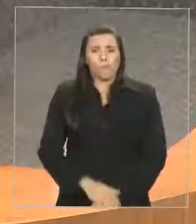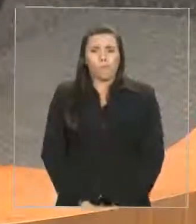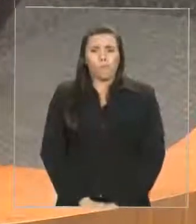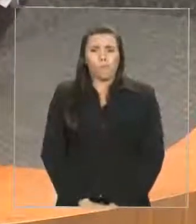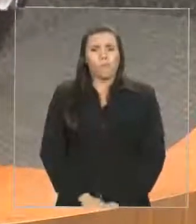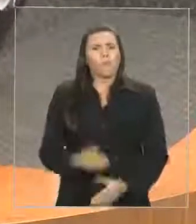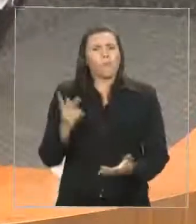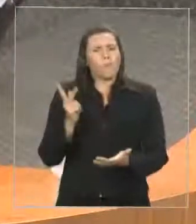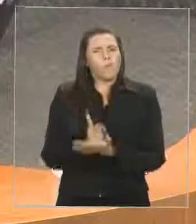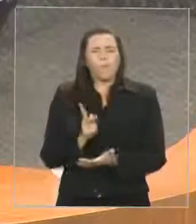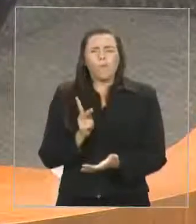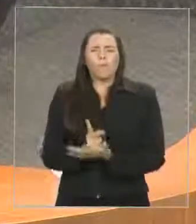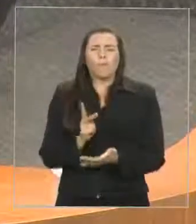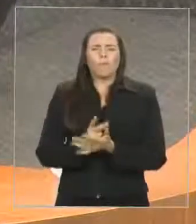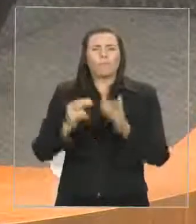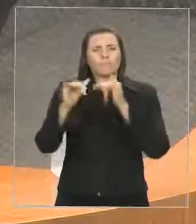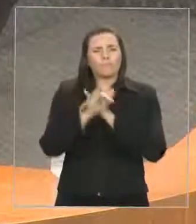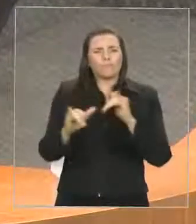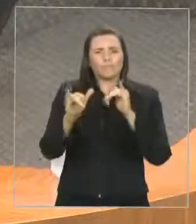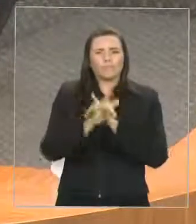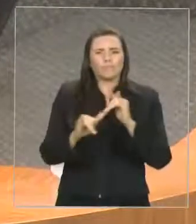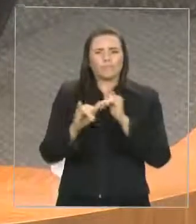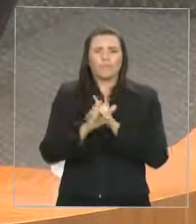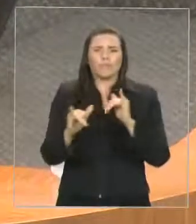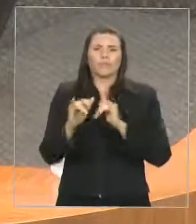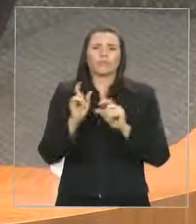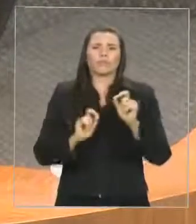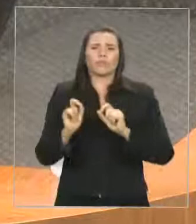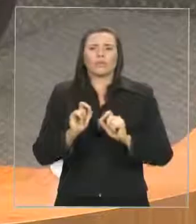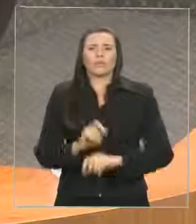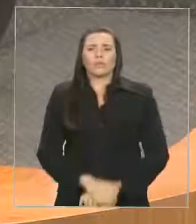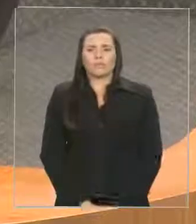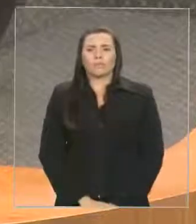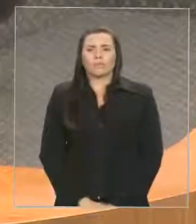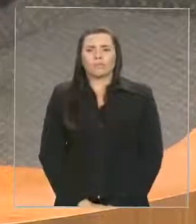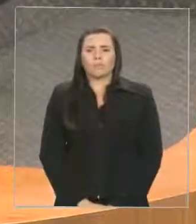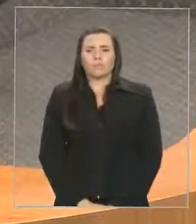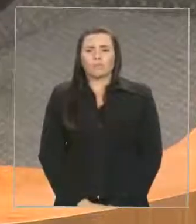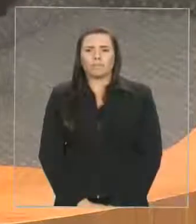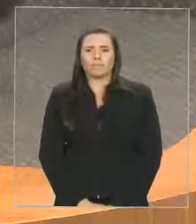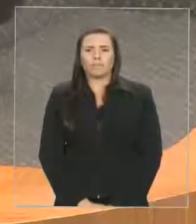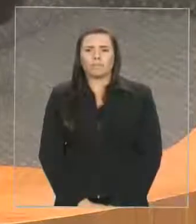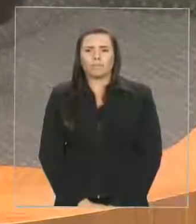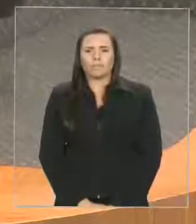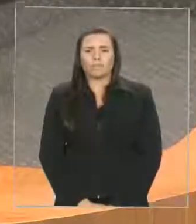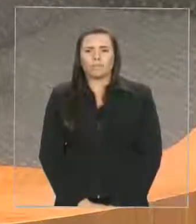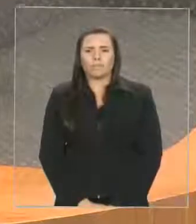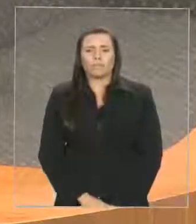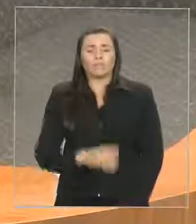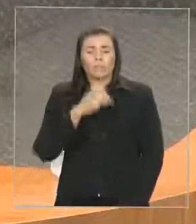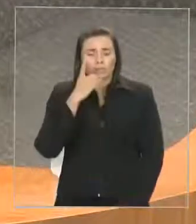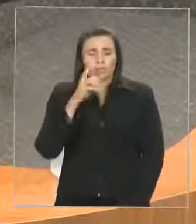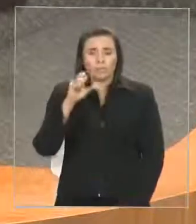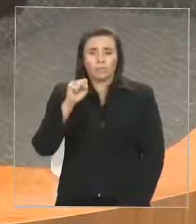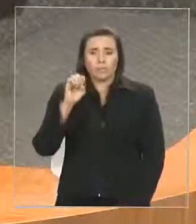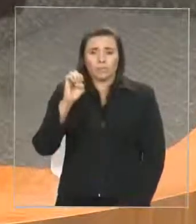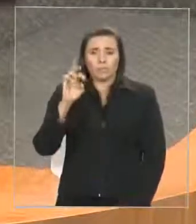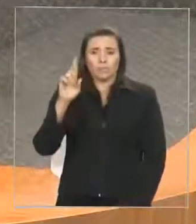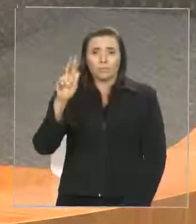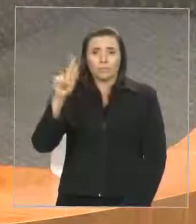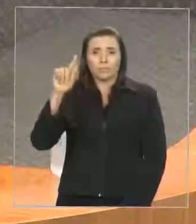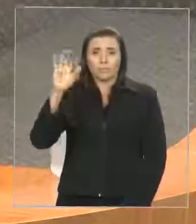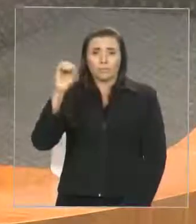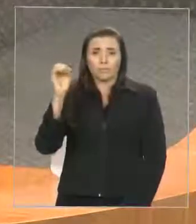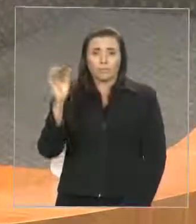tem publicidade, deputado Sérgio, tem publicizado, deputado César Pires, o Governo do Estado tem